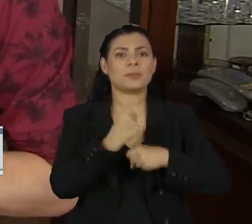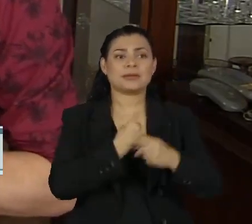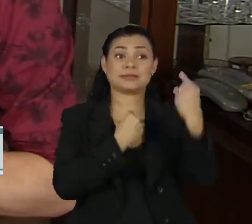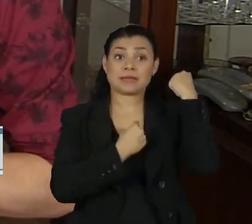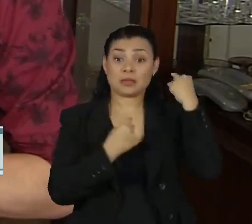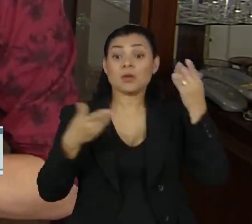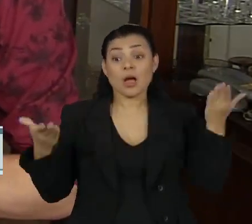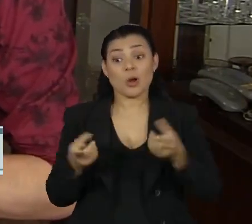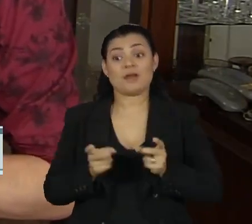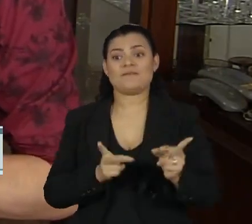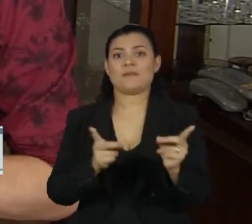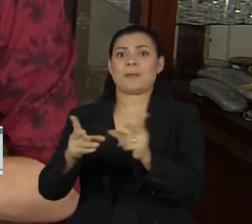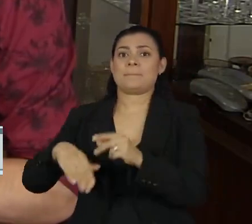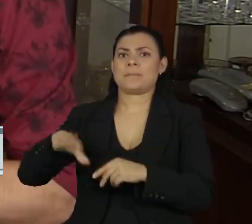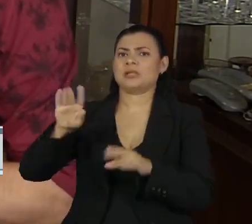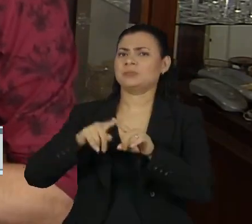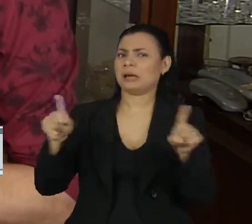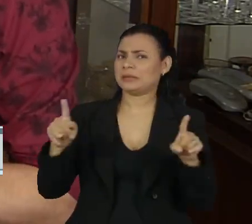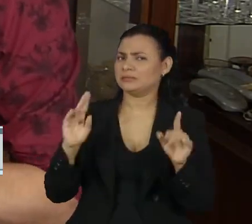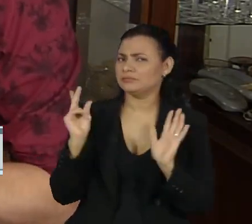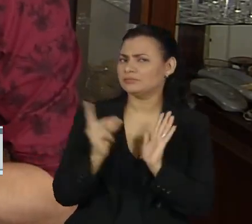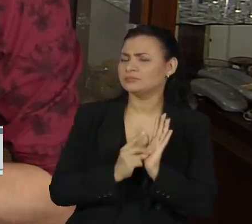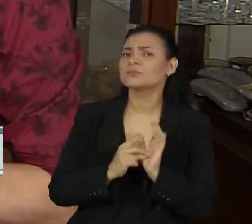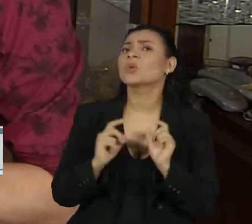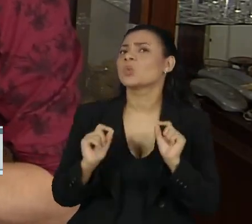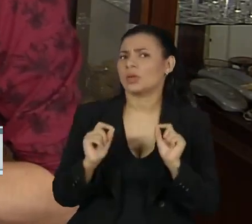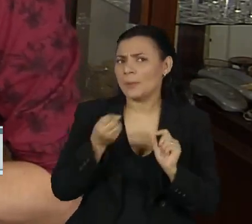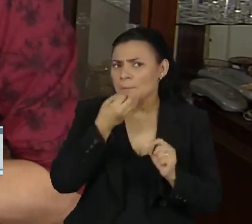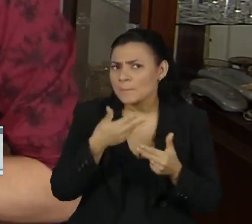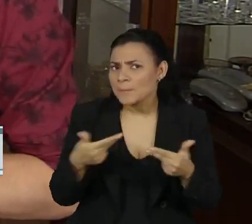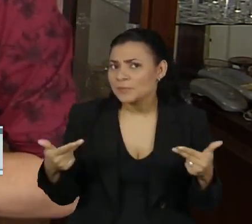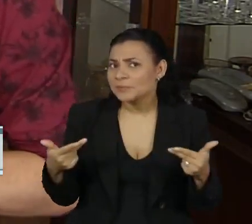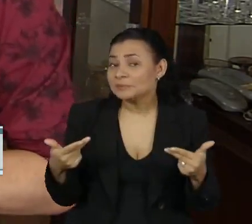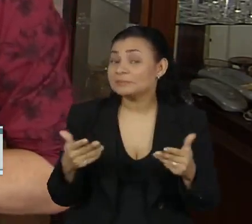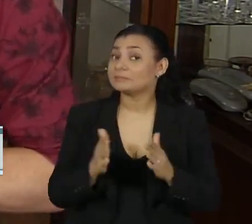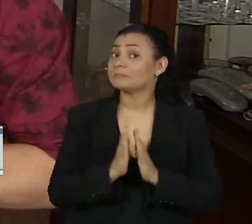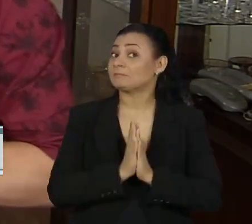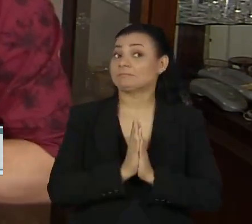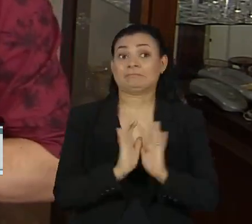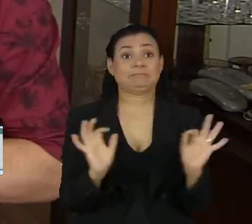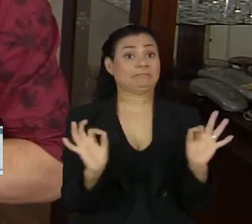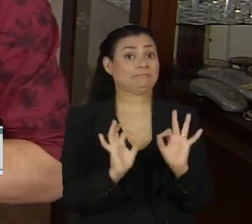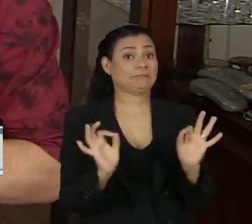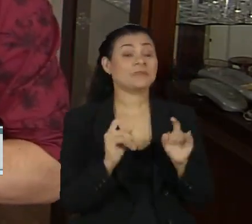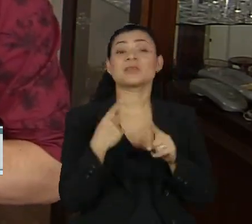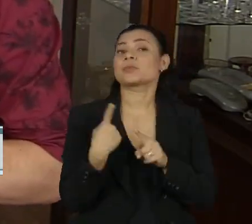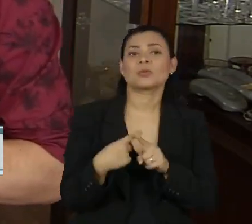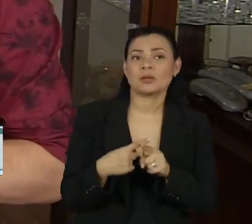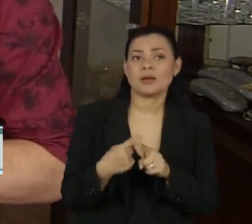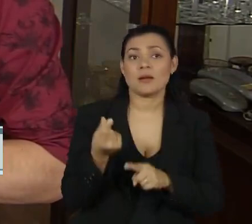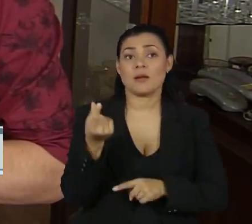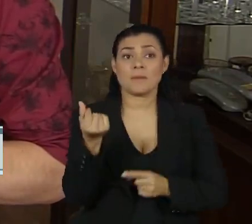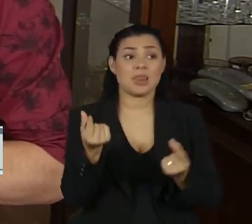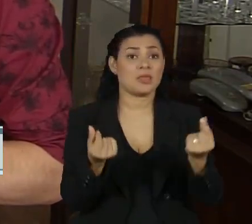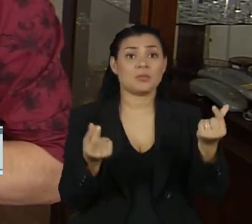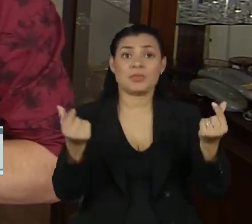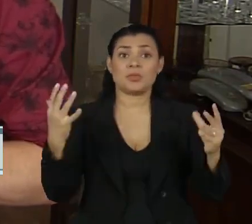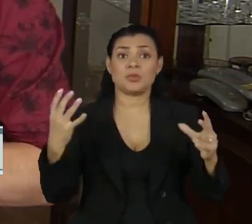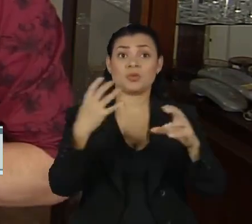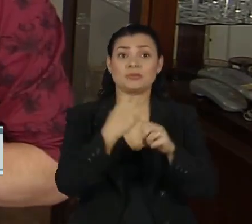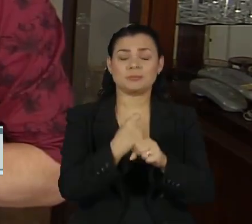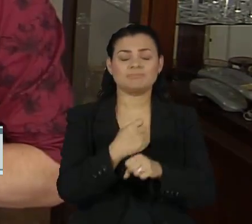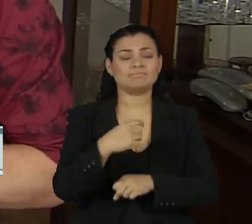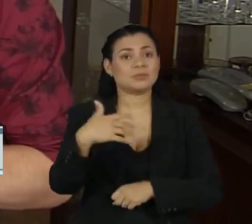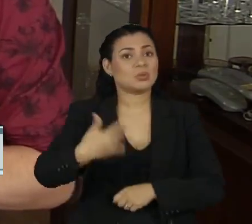Mas essa expectativa não vem acompanhada de boas notícias para o consumidor. Isso porque o preço médio da cesta natalina